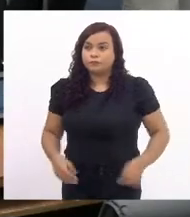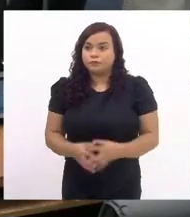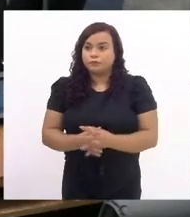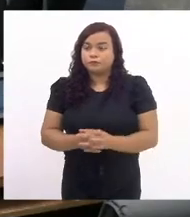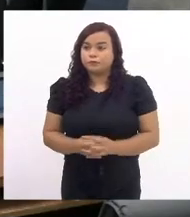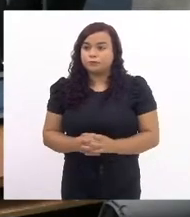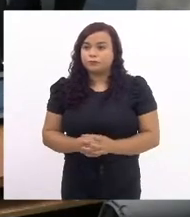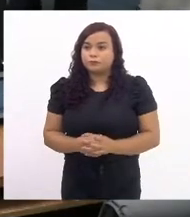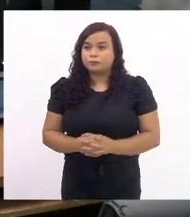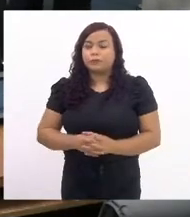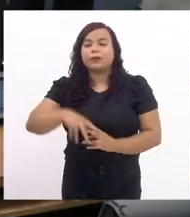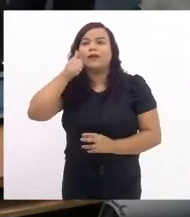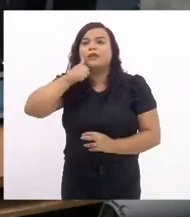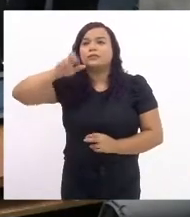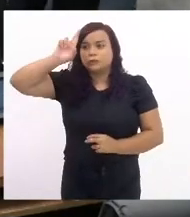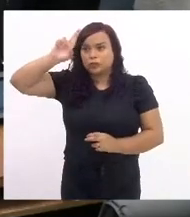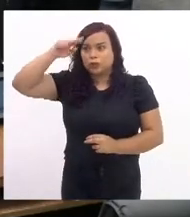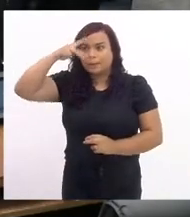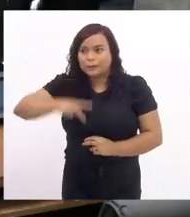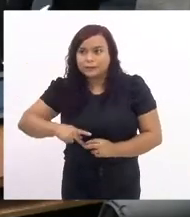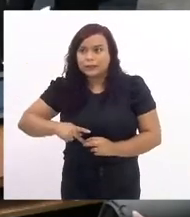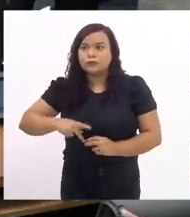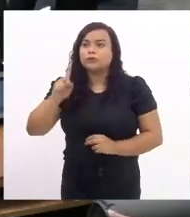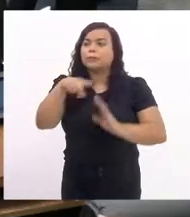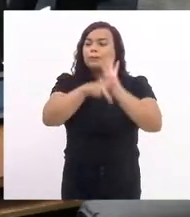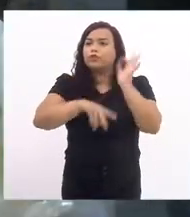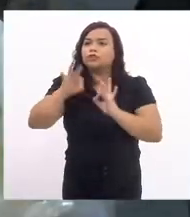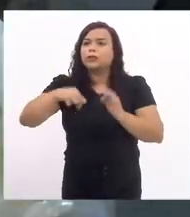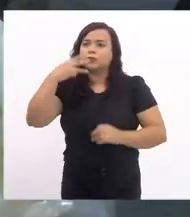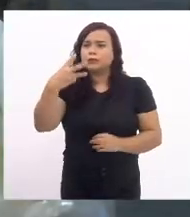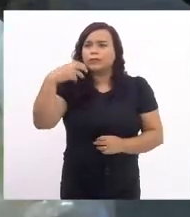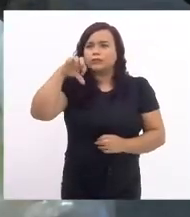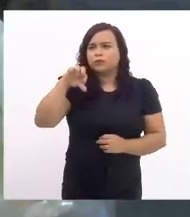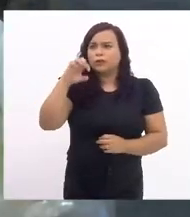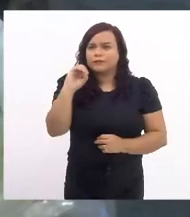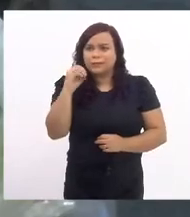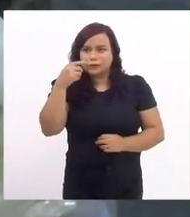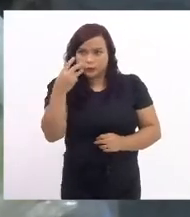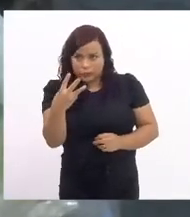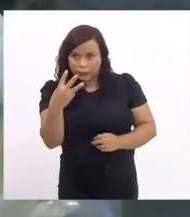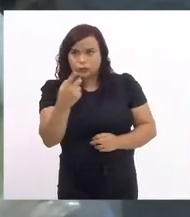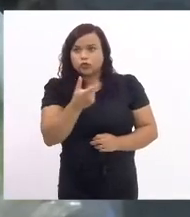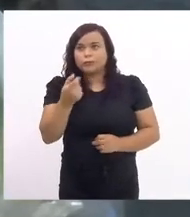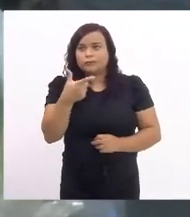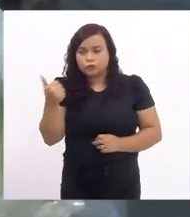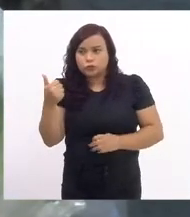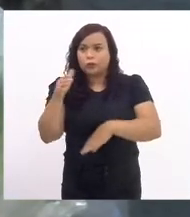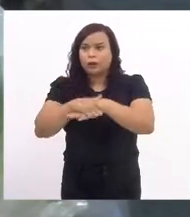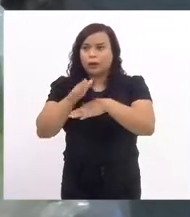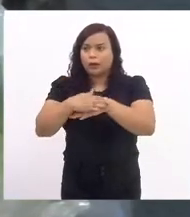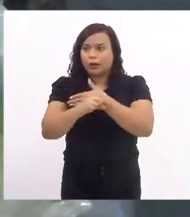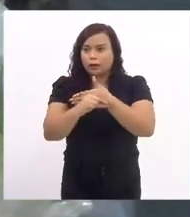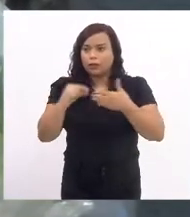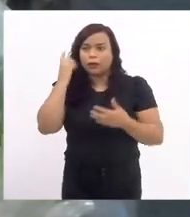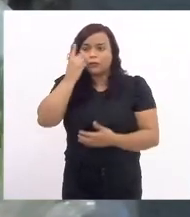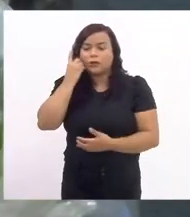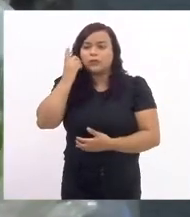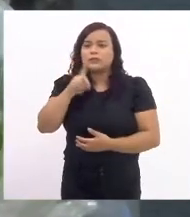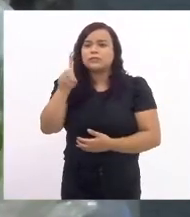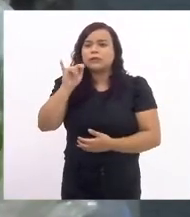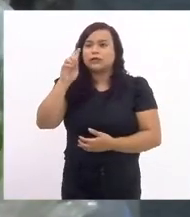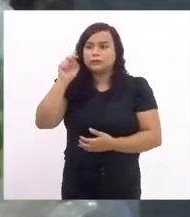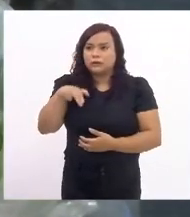Senhora Presidenta, trata-se do Projeto 3903-2021, de autoria da deputada Zeidão, que institui o